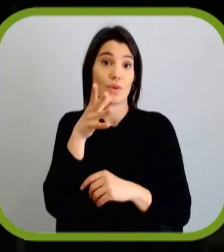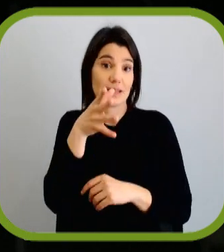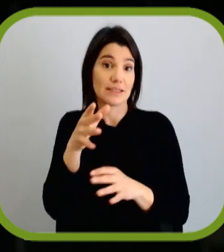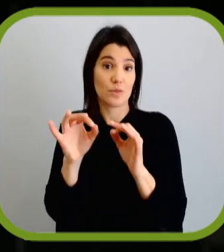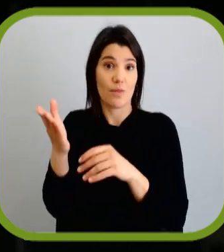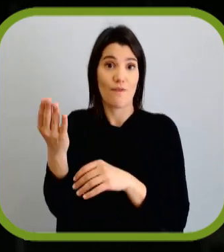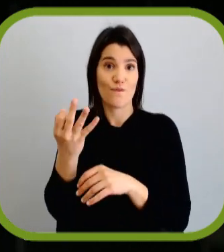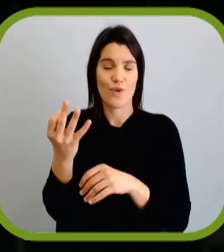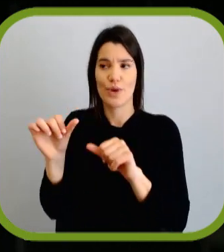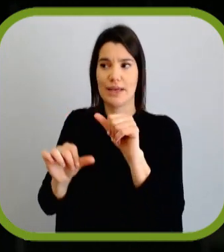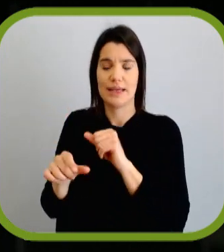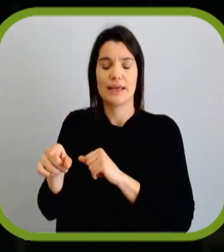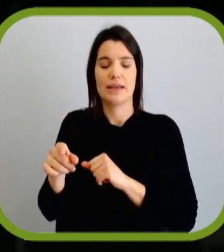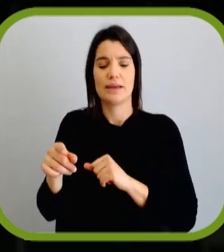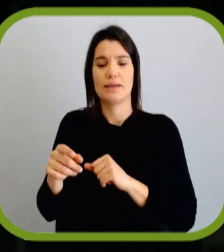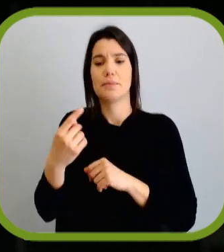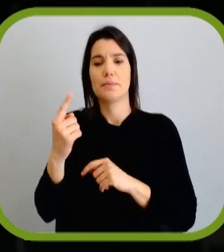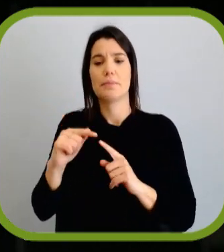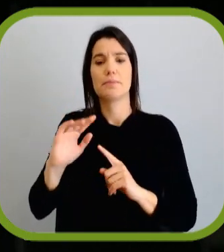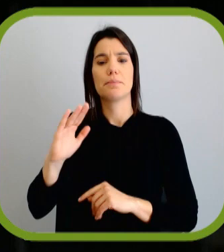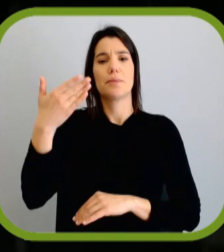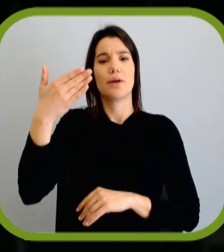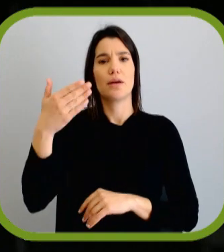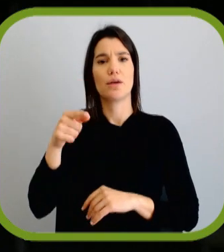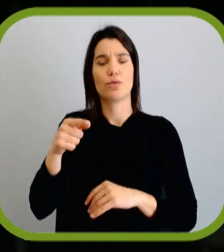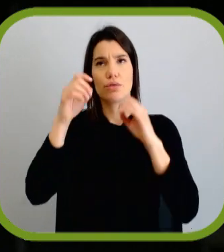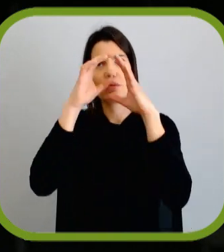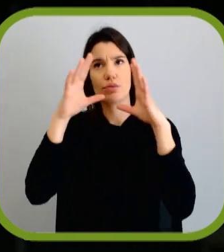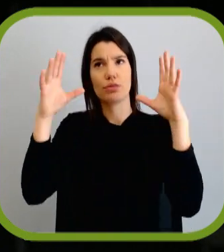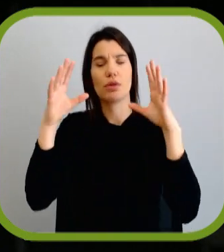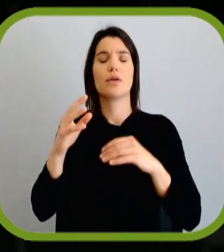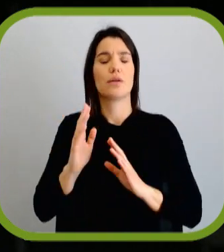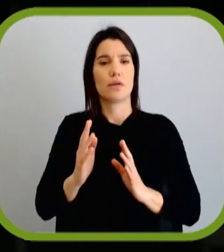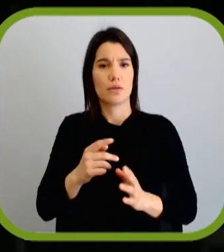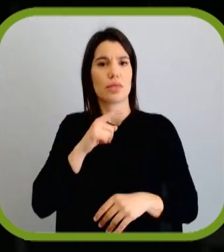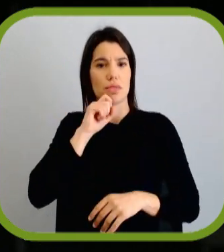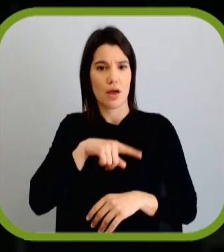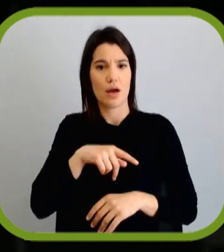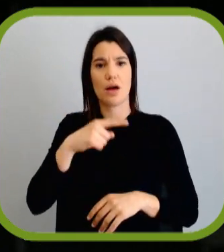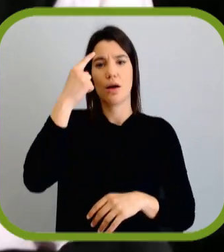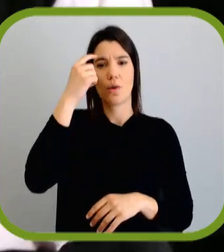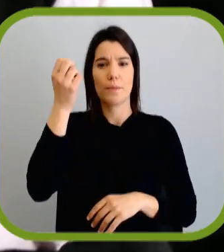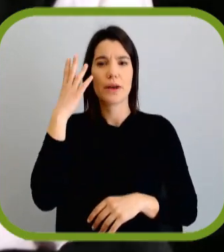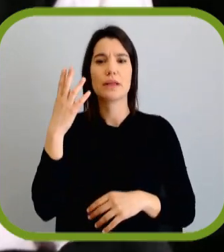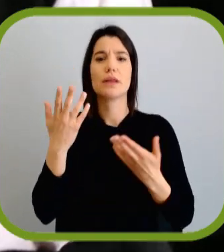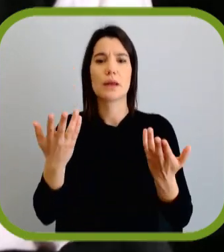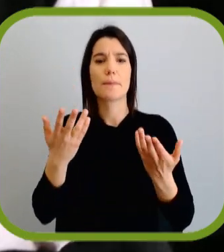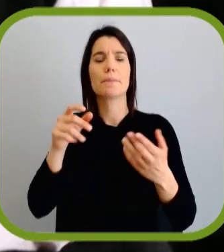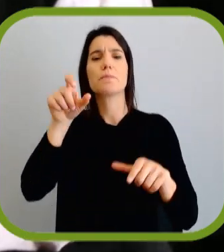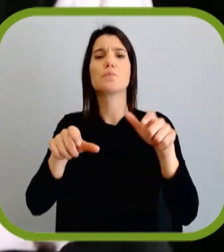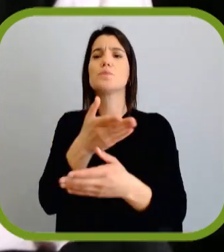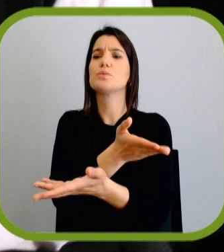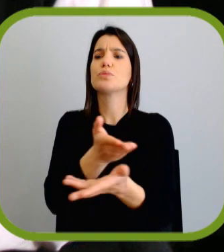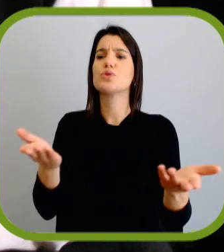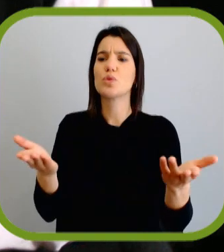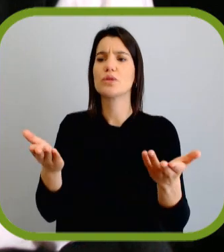fundo, estavas a dizer, que é, primeiro que tudo, uma ideia de que se consegue compreender quais são as